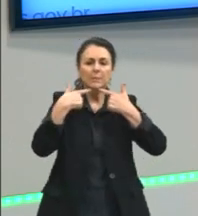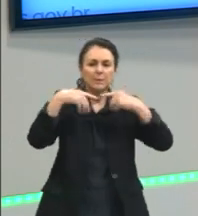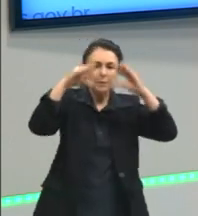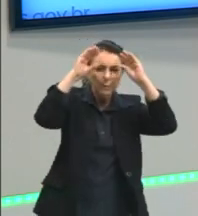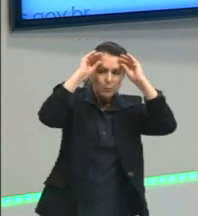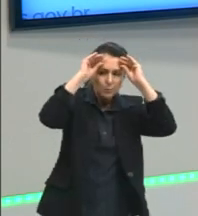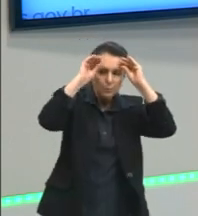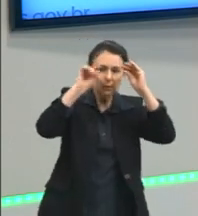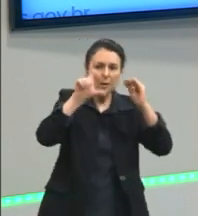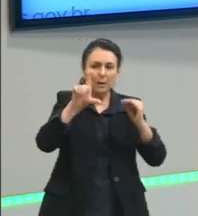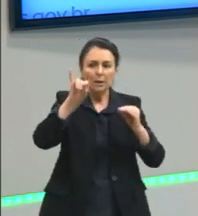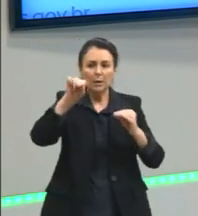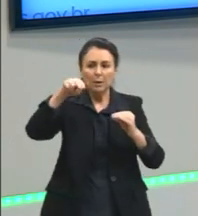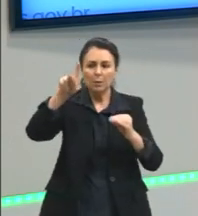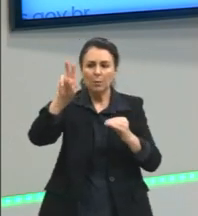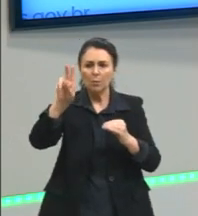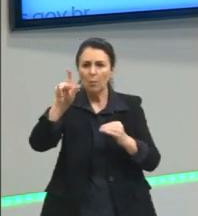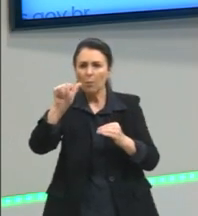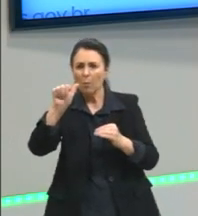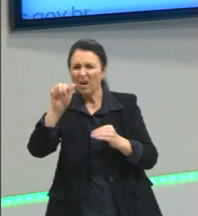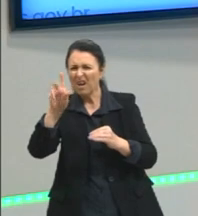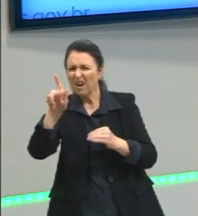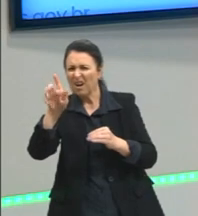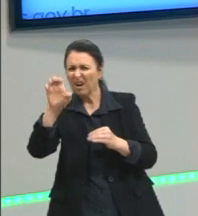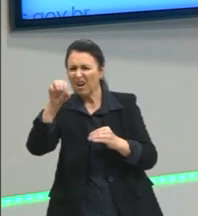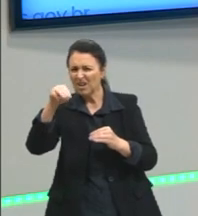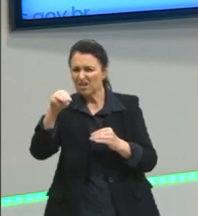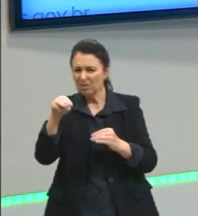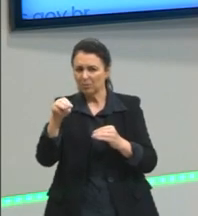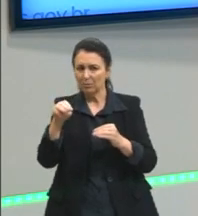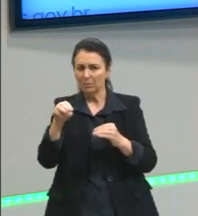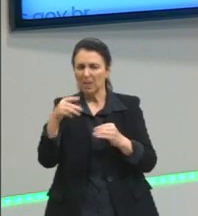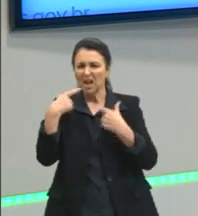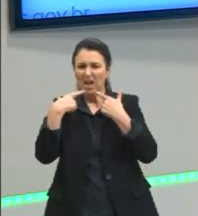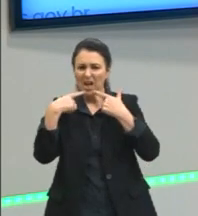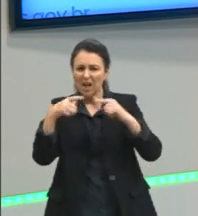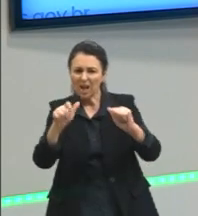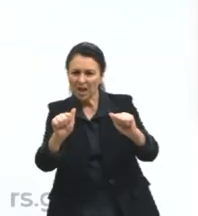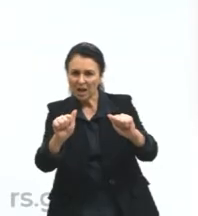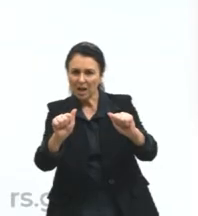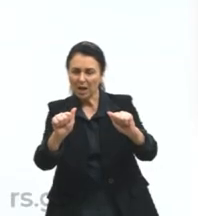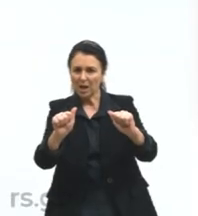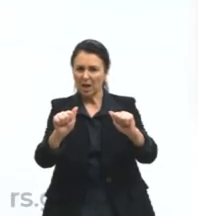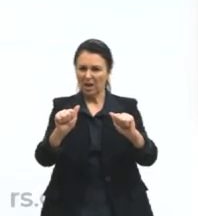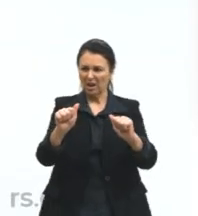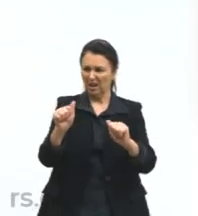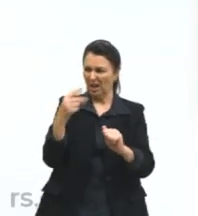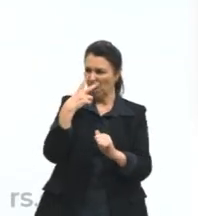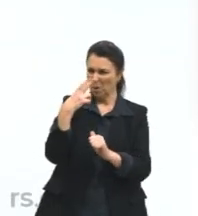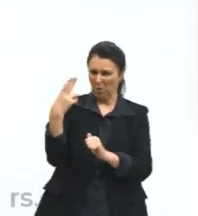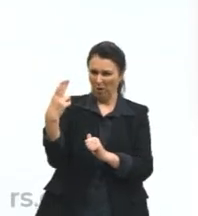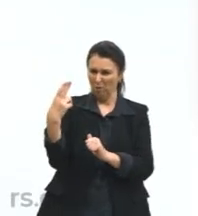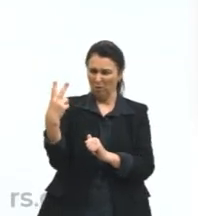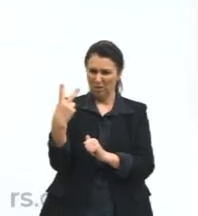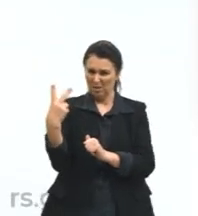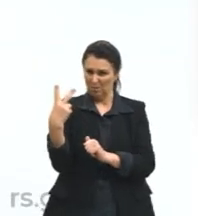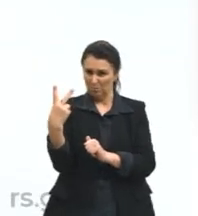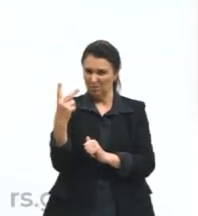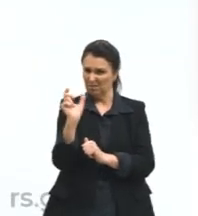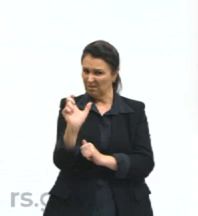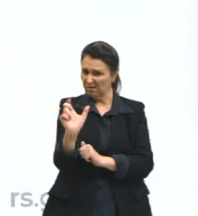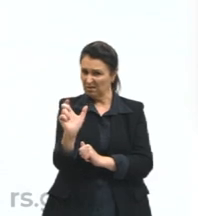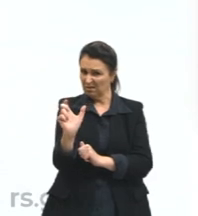linguagem e língua são a mesma coisa? A gente pode usar as duas palavras para se